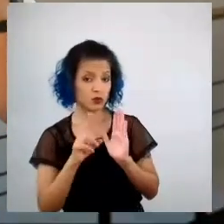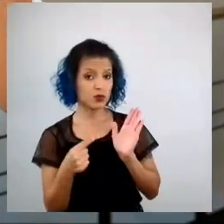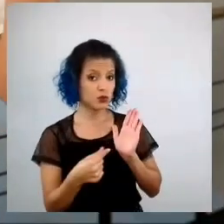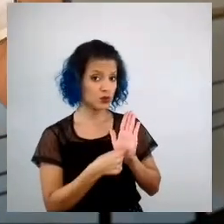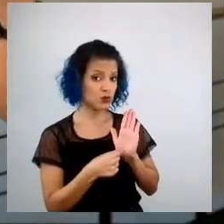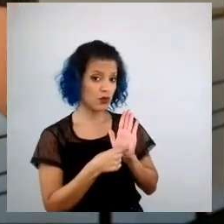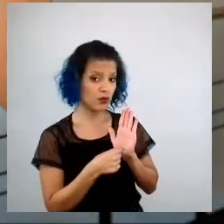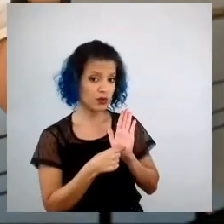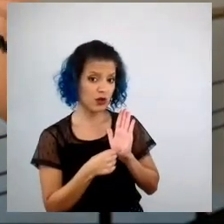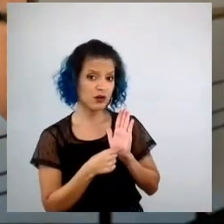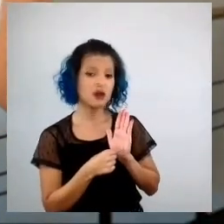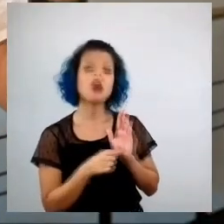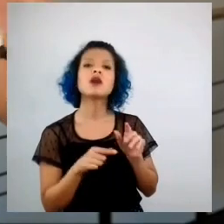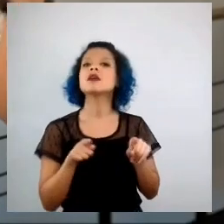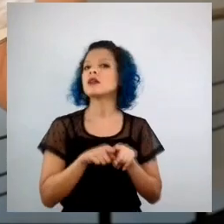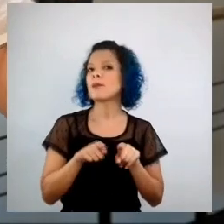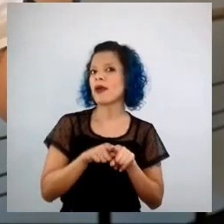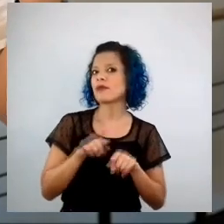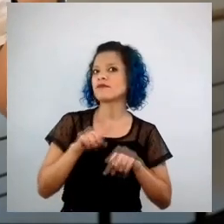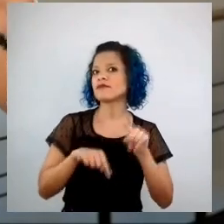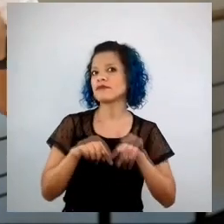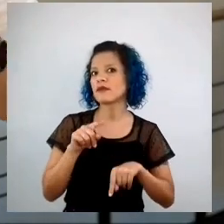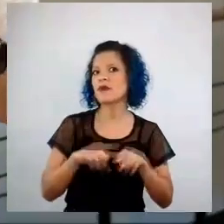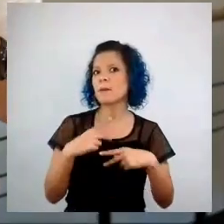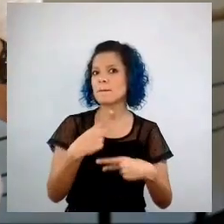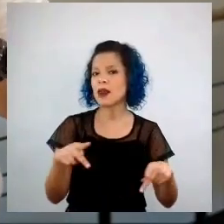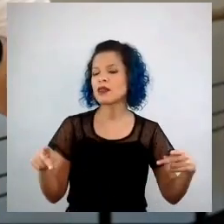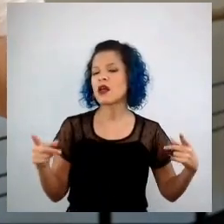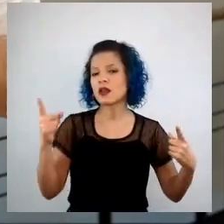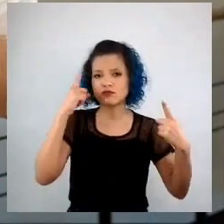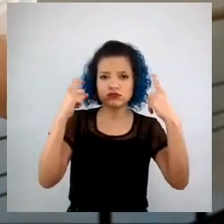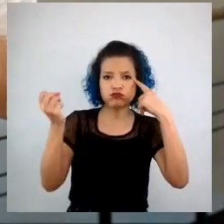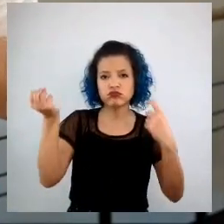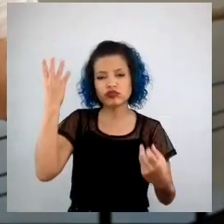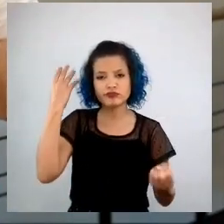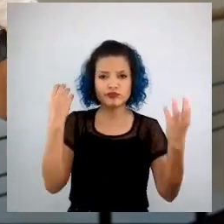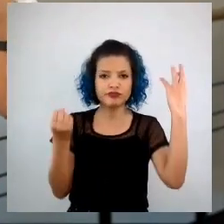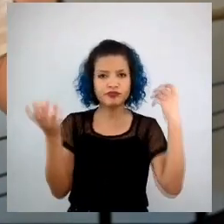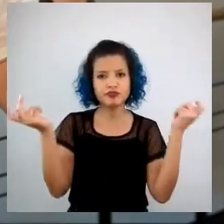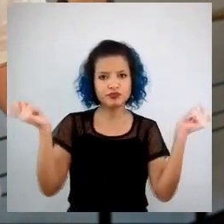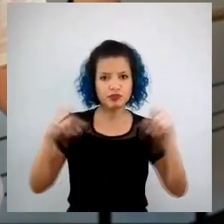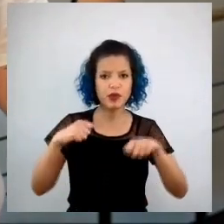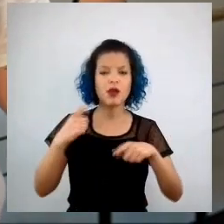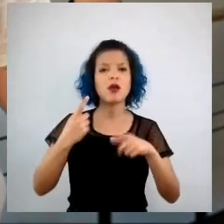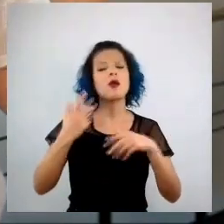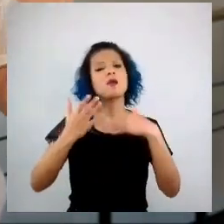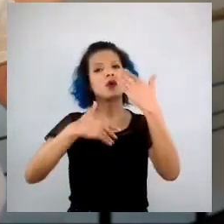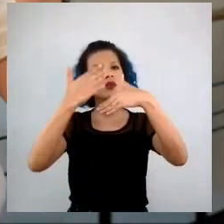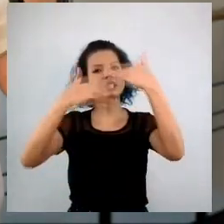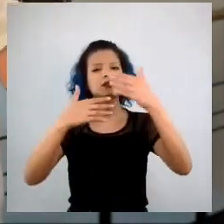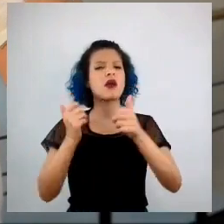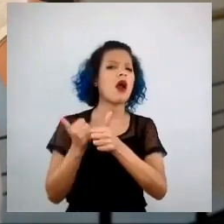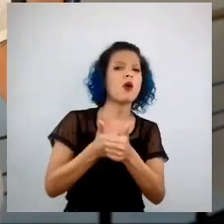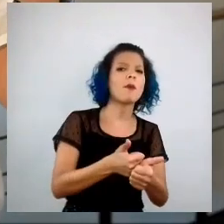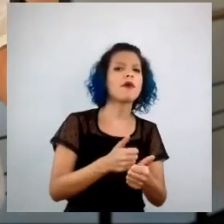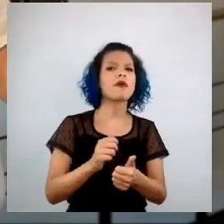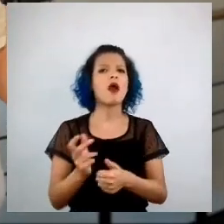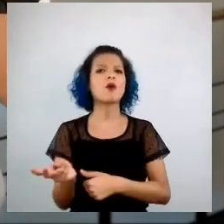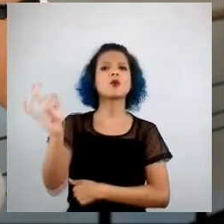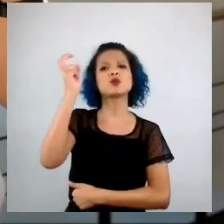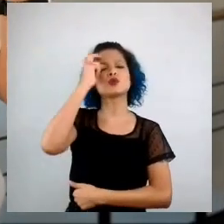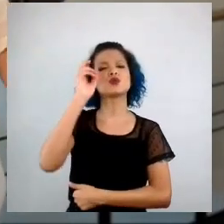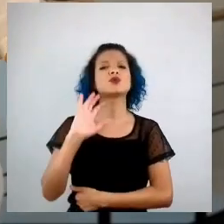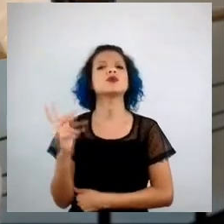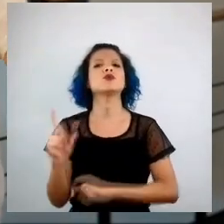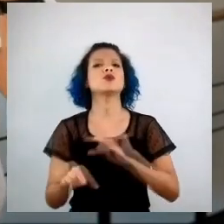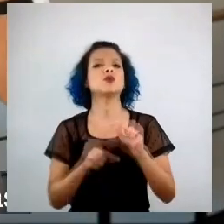potencializar as suas fábricas criativas, sempre com esse olhar de acompanhar o que está acontecendo na cultura, qual é o Zygers, qual